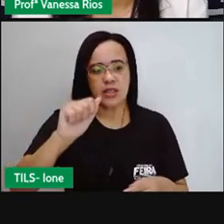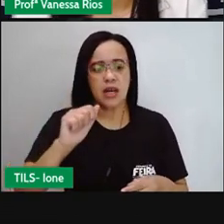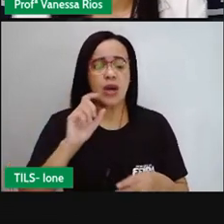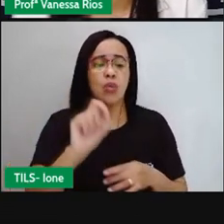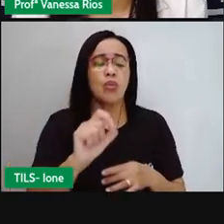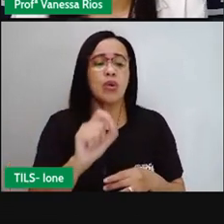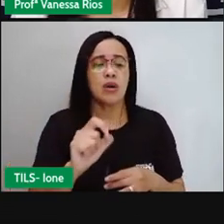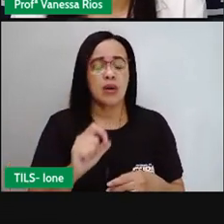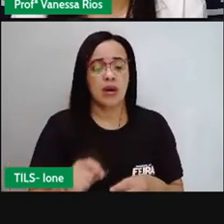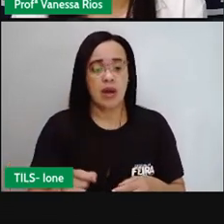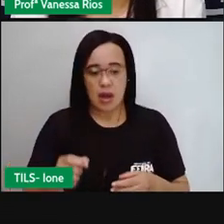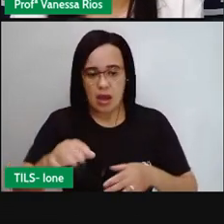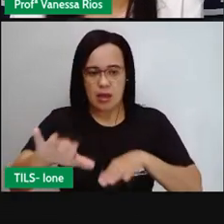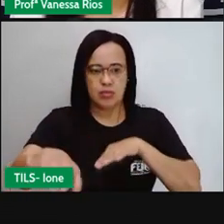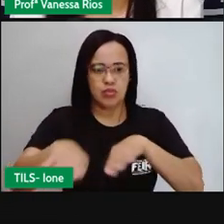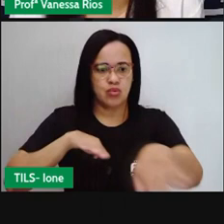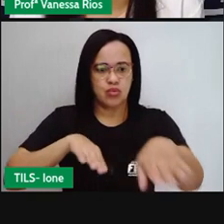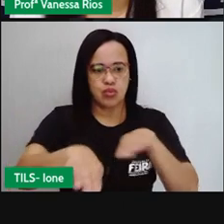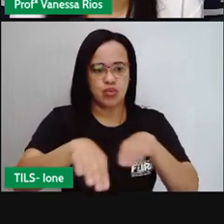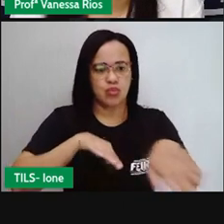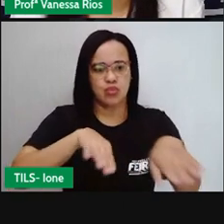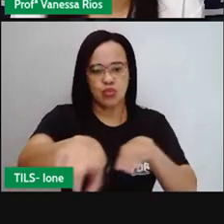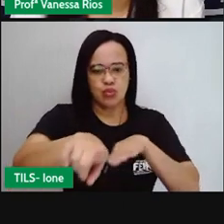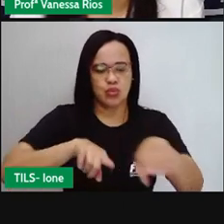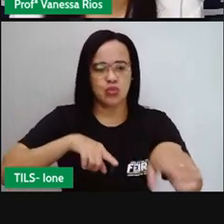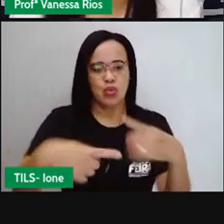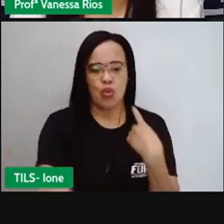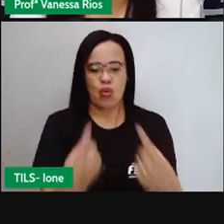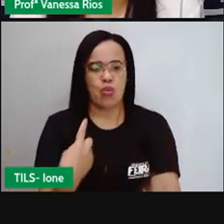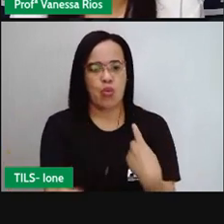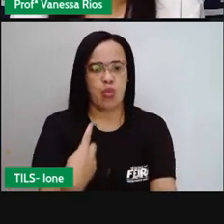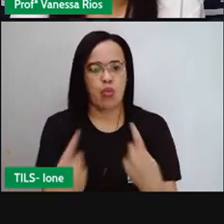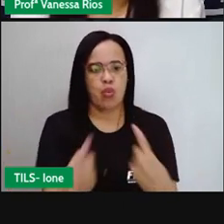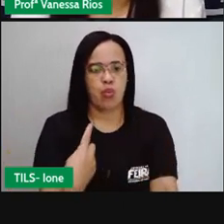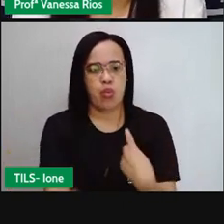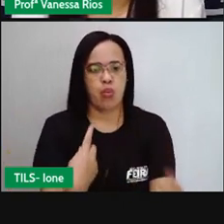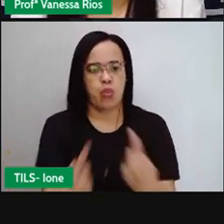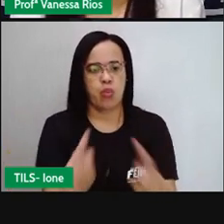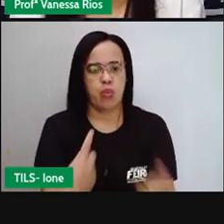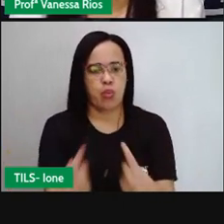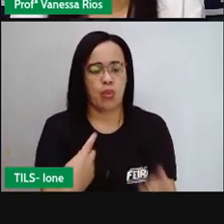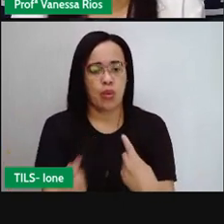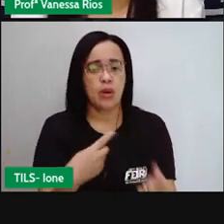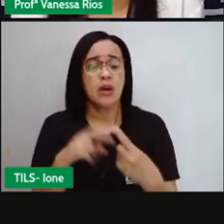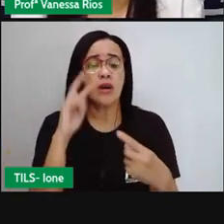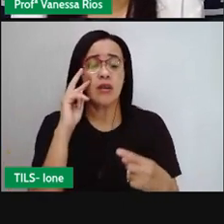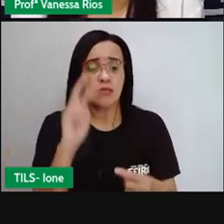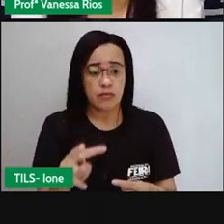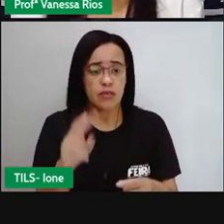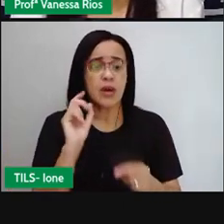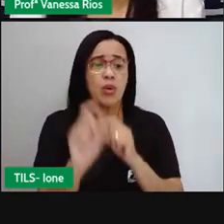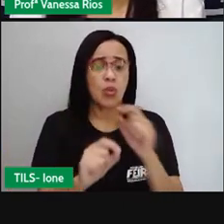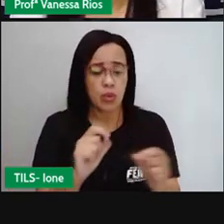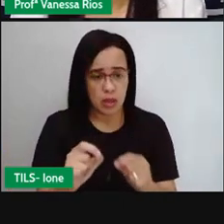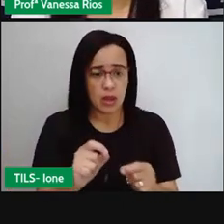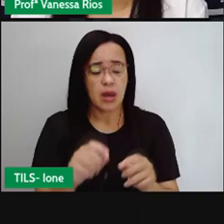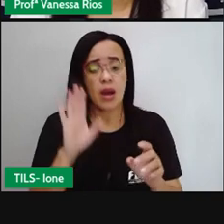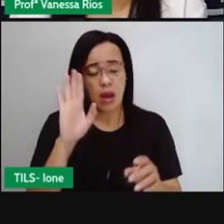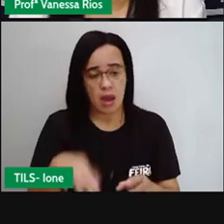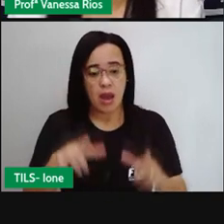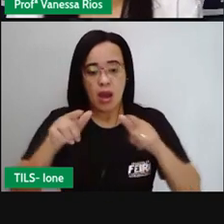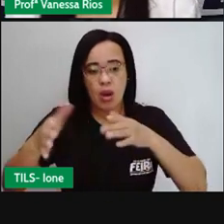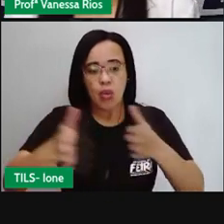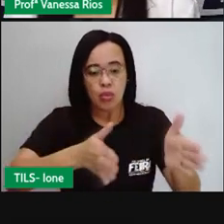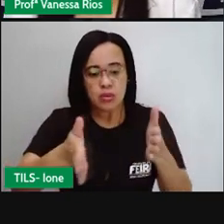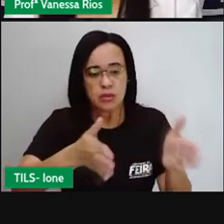faz no caderno, aparece representado no livro, a gente observa também, né? Num espaço maior. Como é que a gente